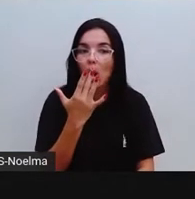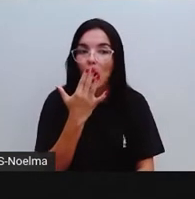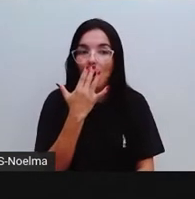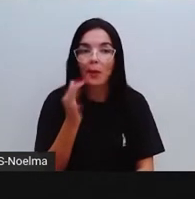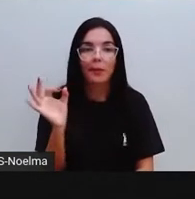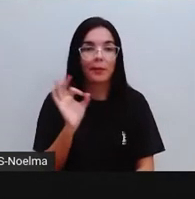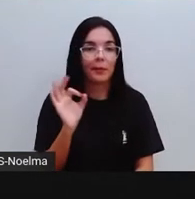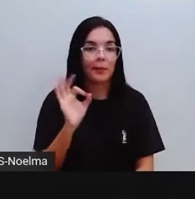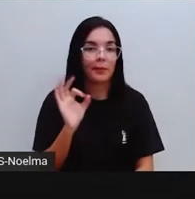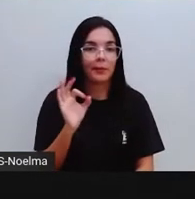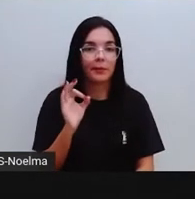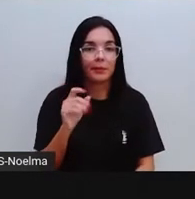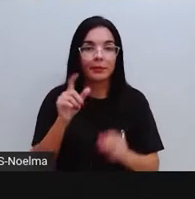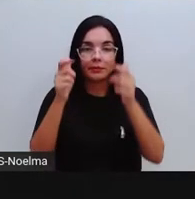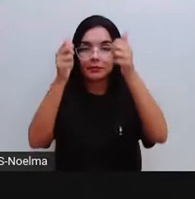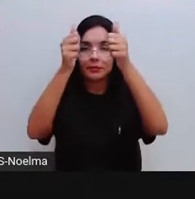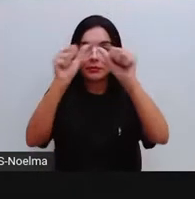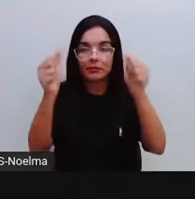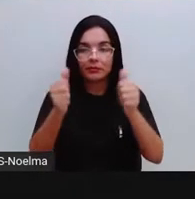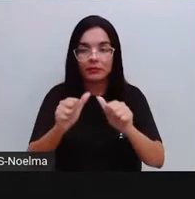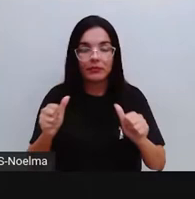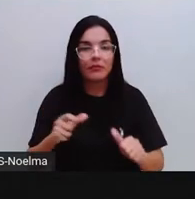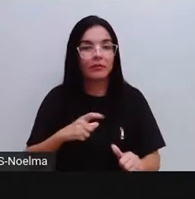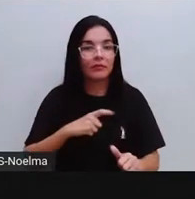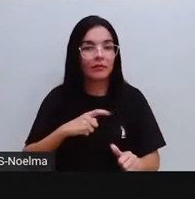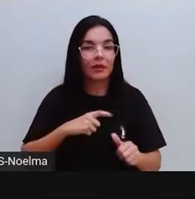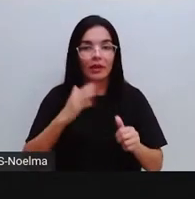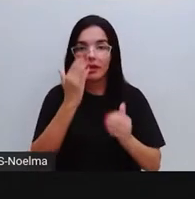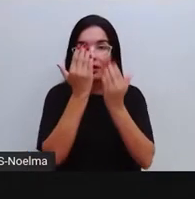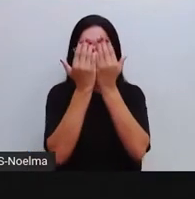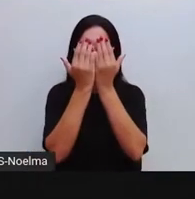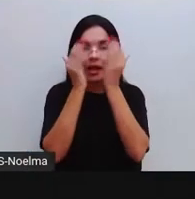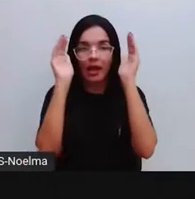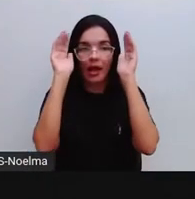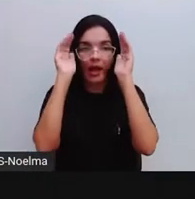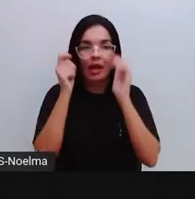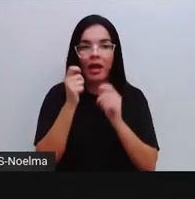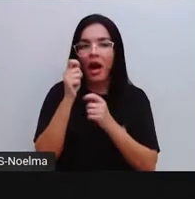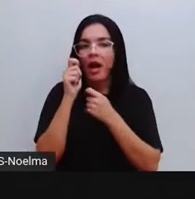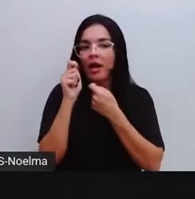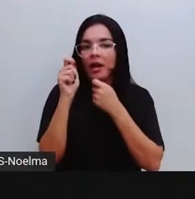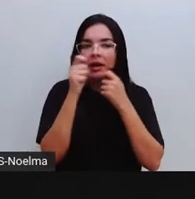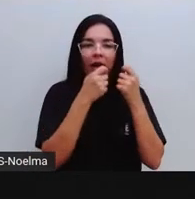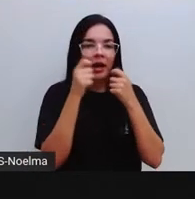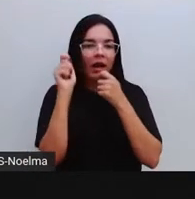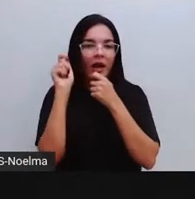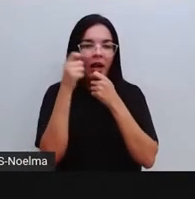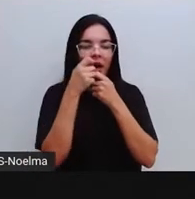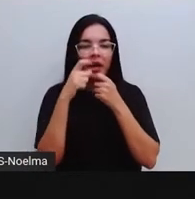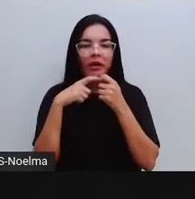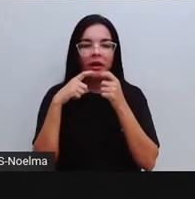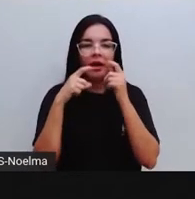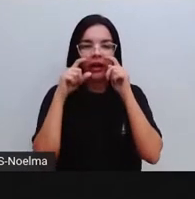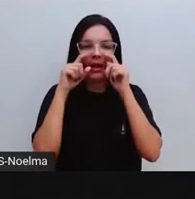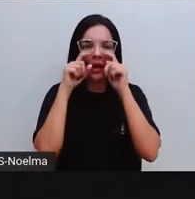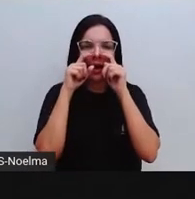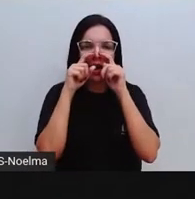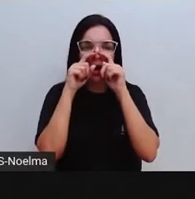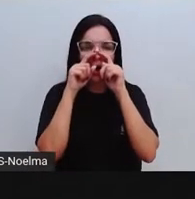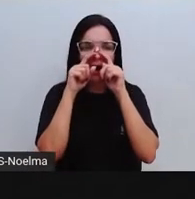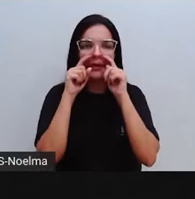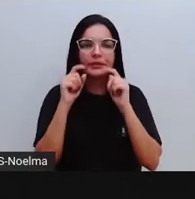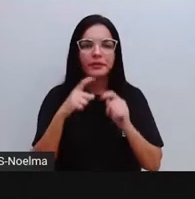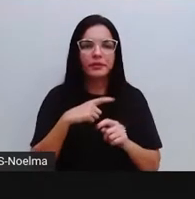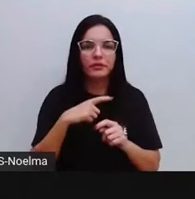formatos. Observem, ó, que tem máscaras, né, que são mais redondinhas. Essa daqui já tem as pontinhas. Então,